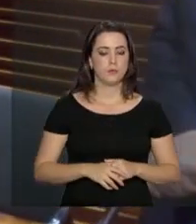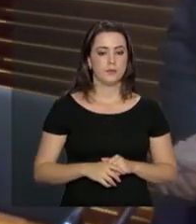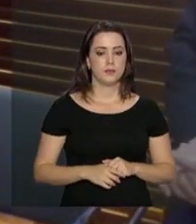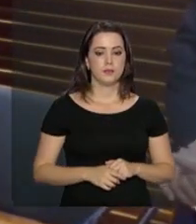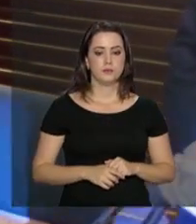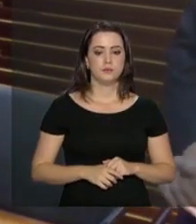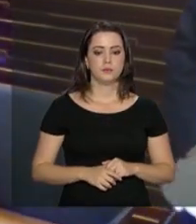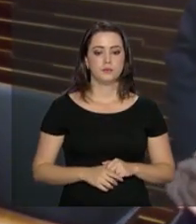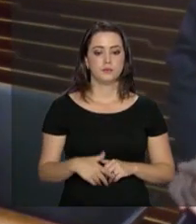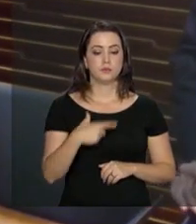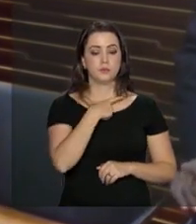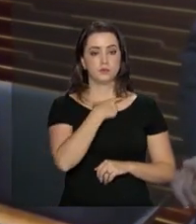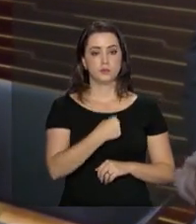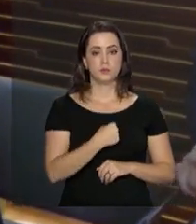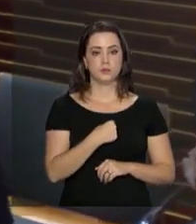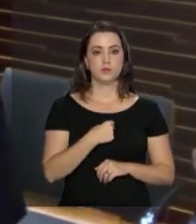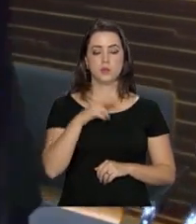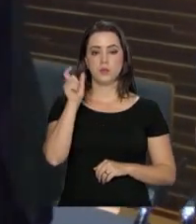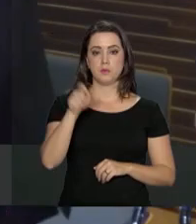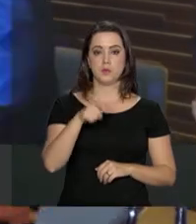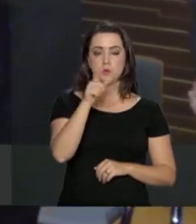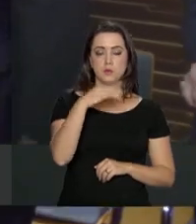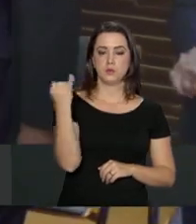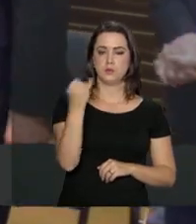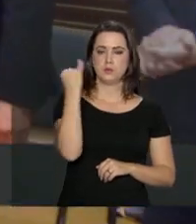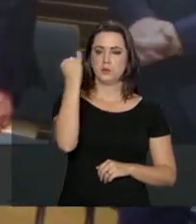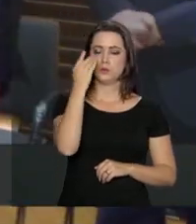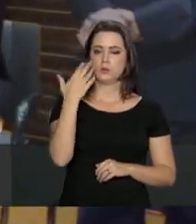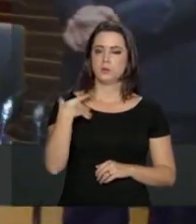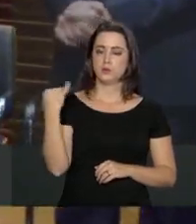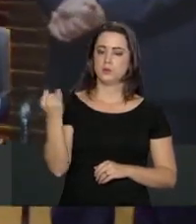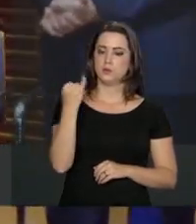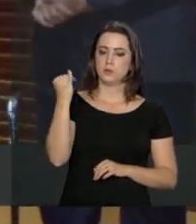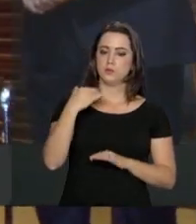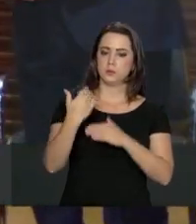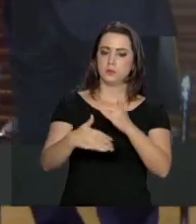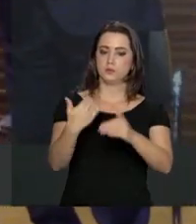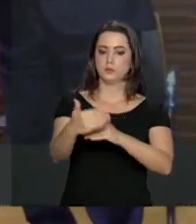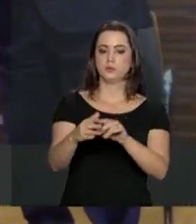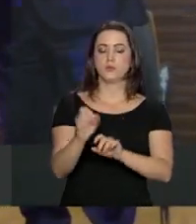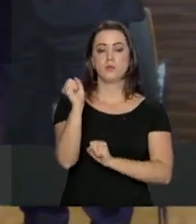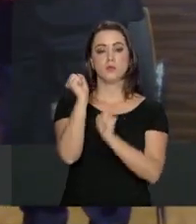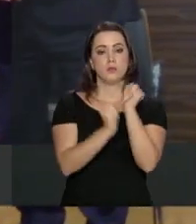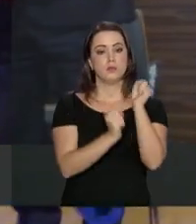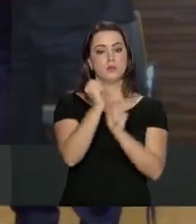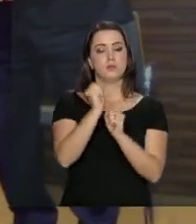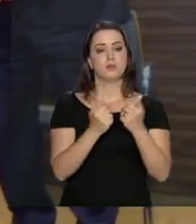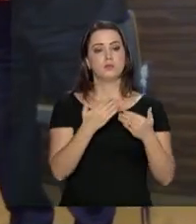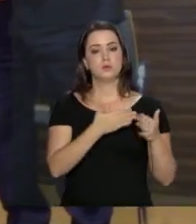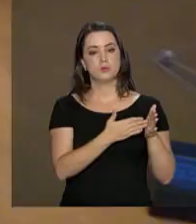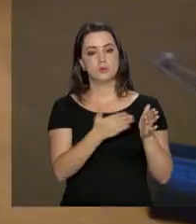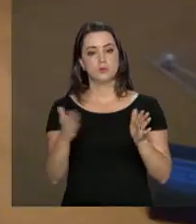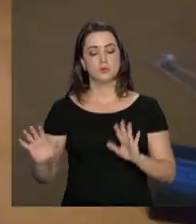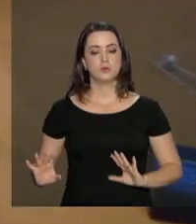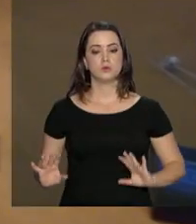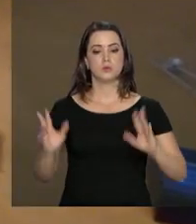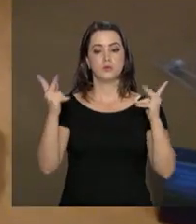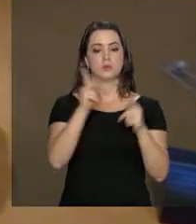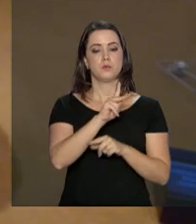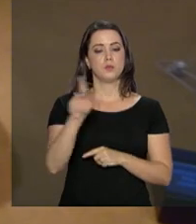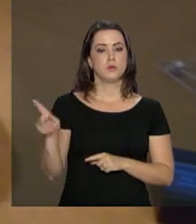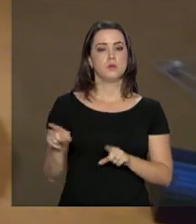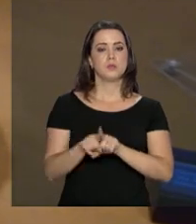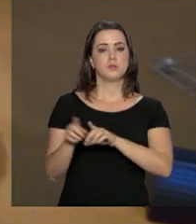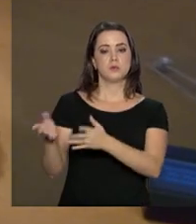A comenda é concedida a autoridades e personalidades que se destacaram no desenvolvimento da indústria. Durante a solenidade, o presidente